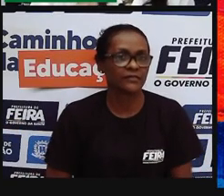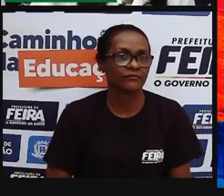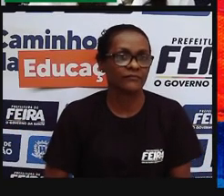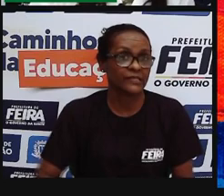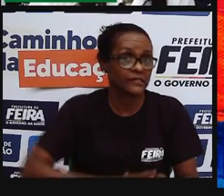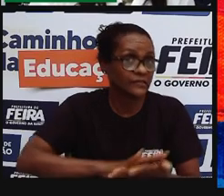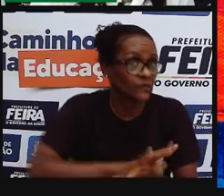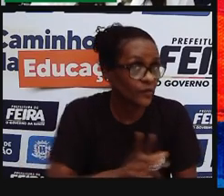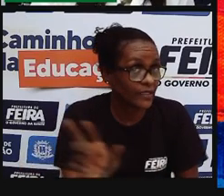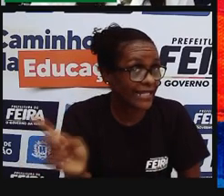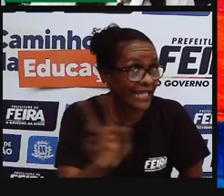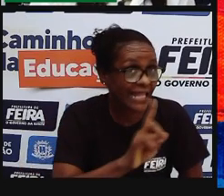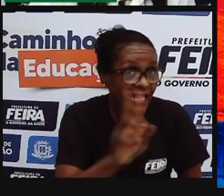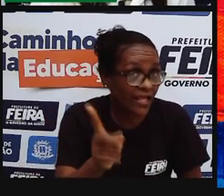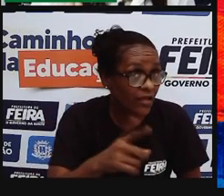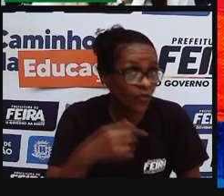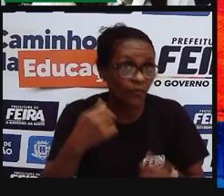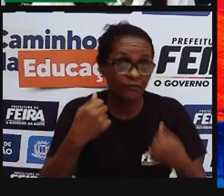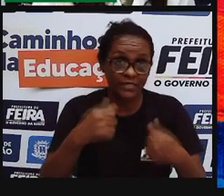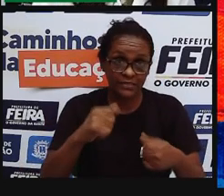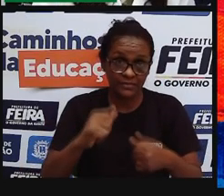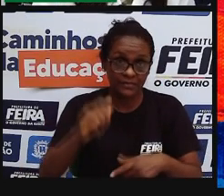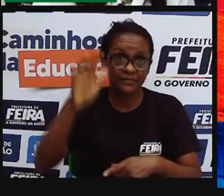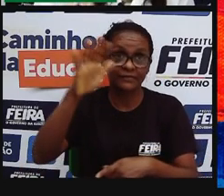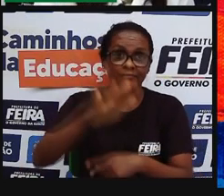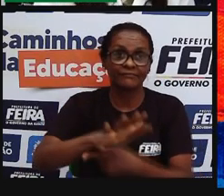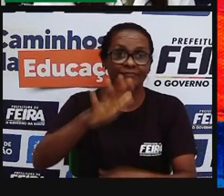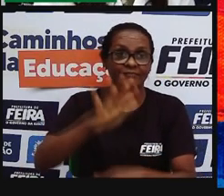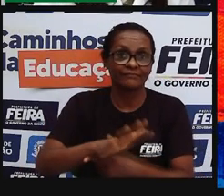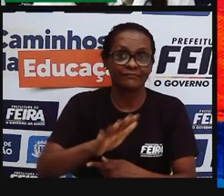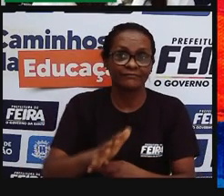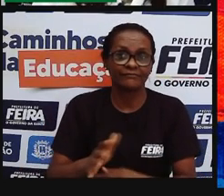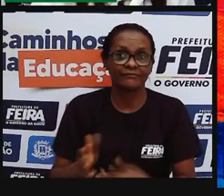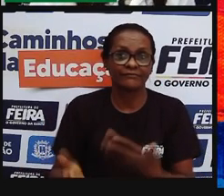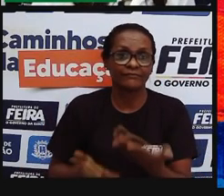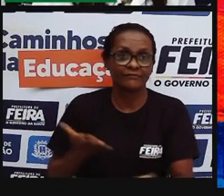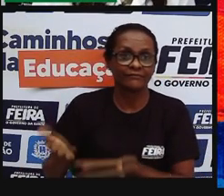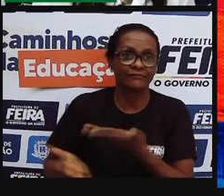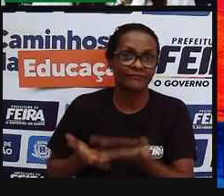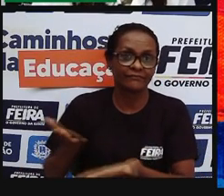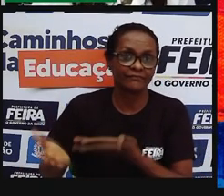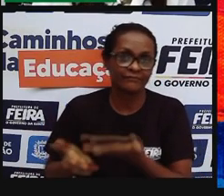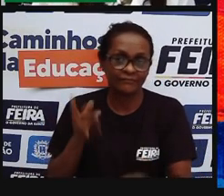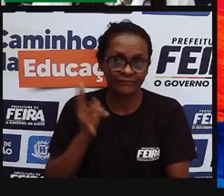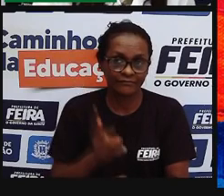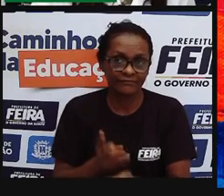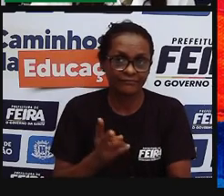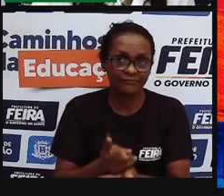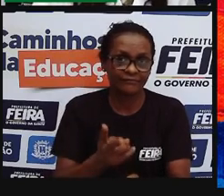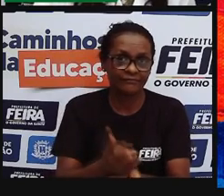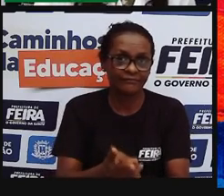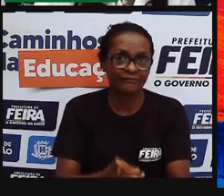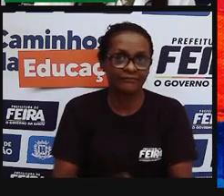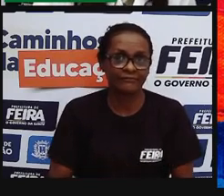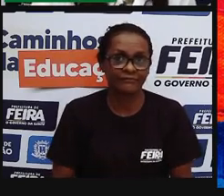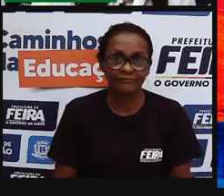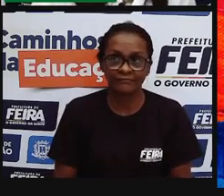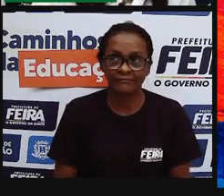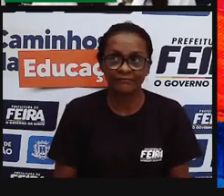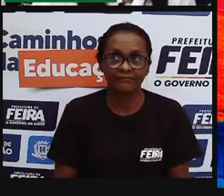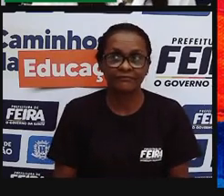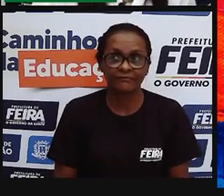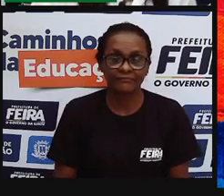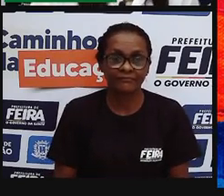que precisam, cada vez mais, ser mais cuidados, mais preservadas por nós, né, mais pesquisadas